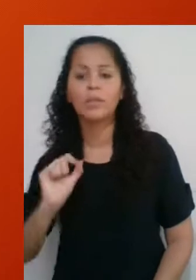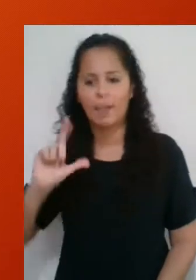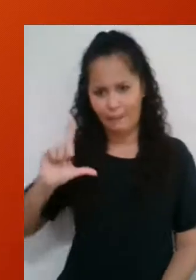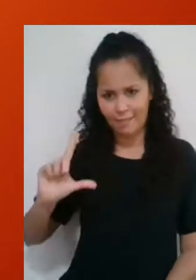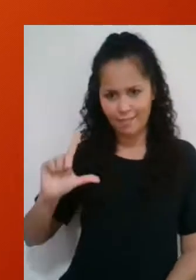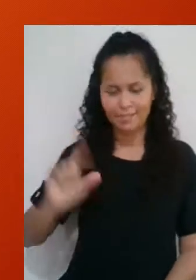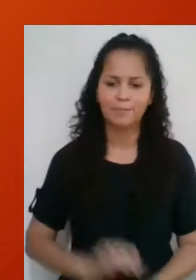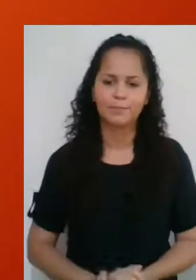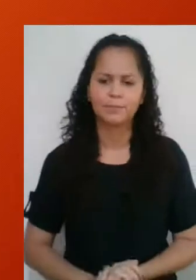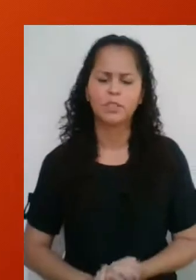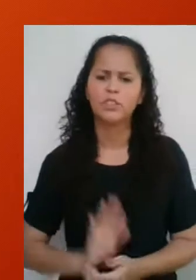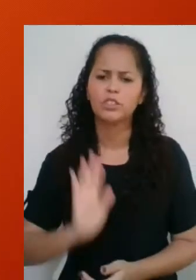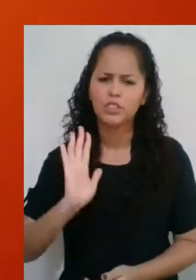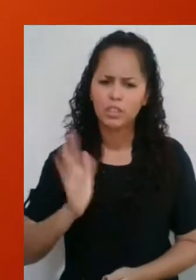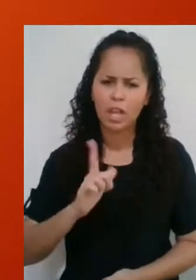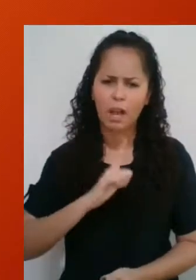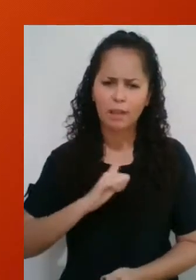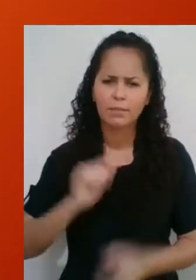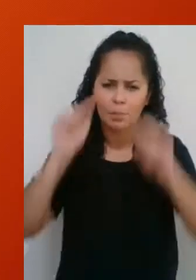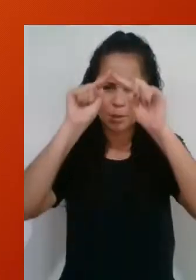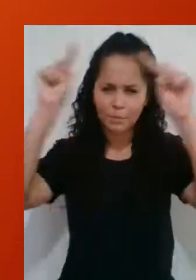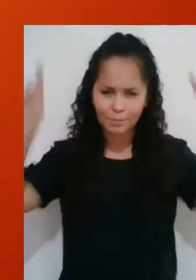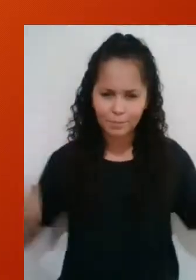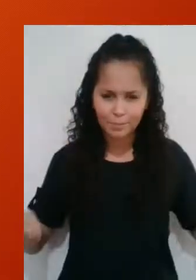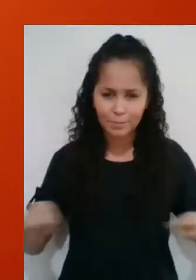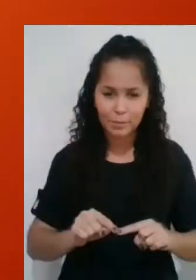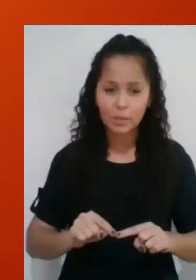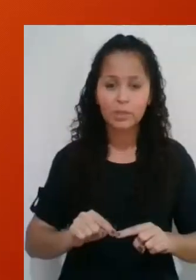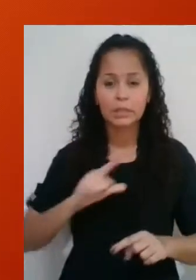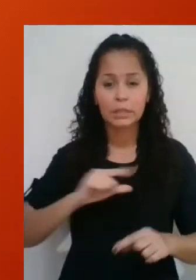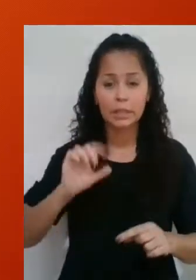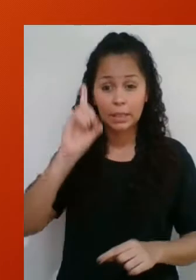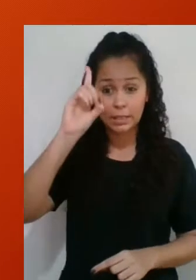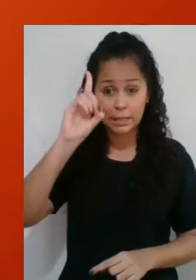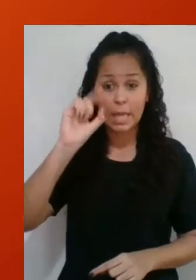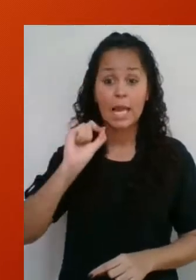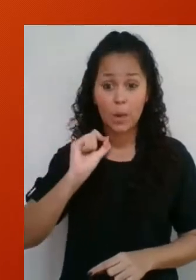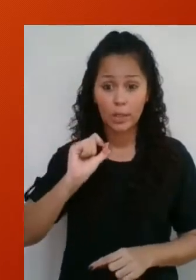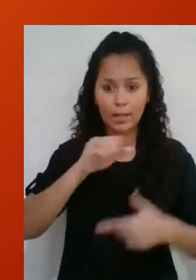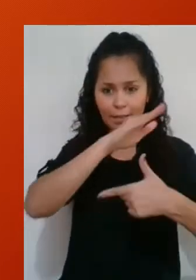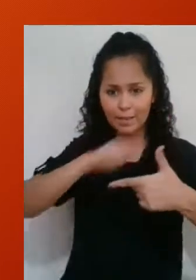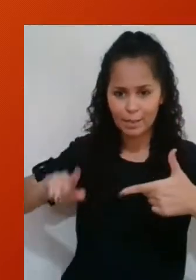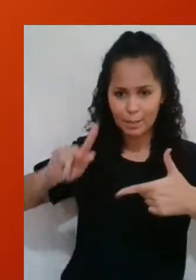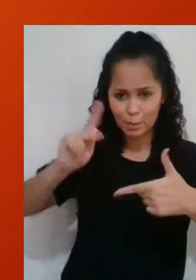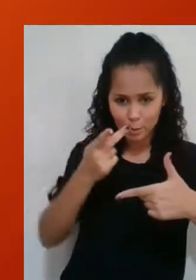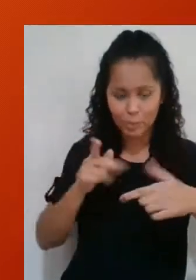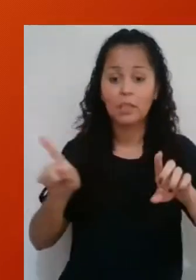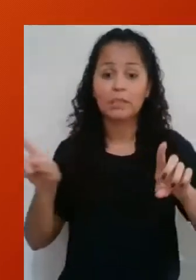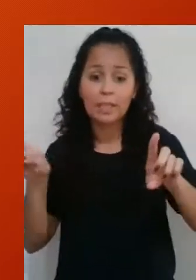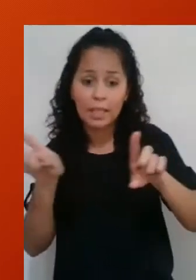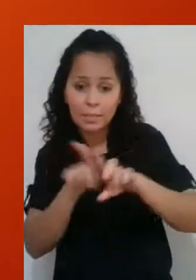lado desse quadrado. Já que os lados marcados na figura correspondem à hipotenusa e ao cateto